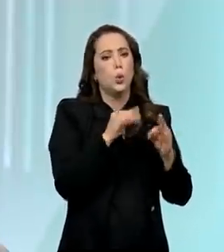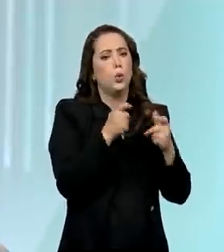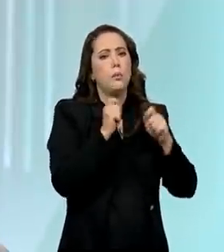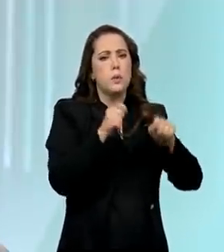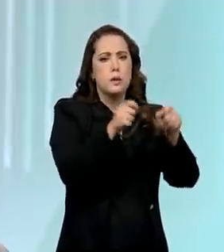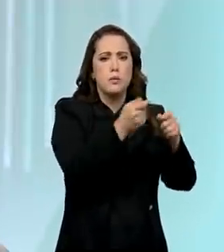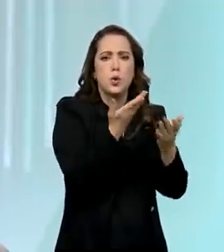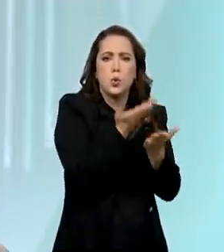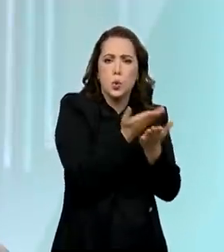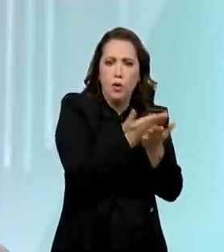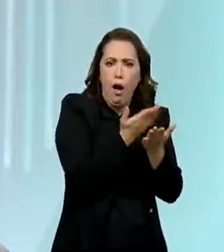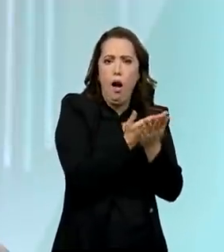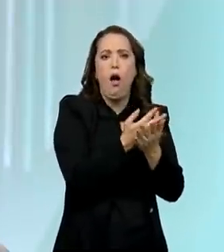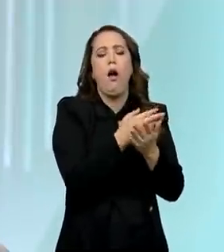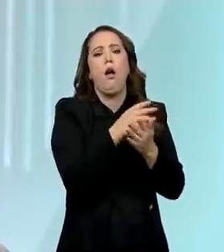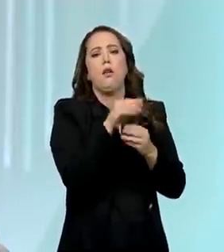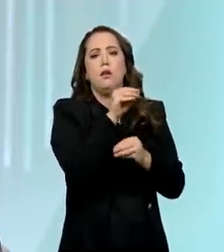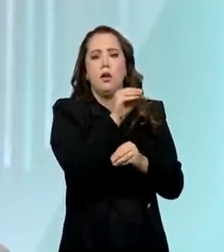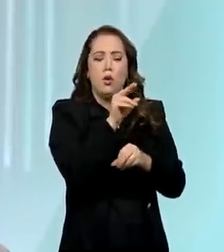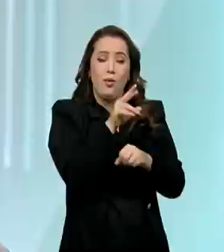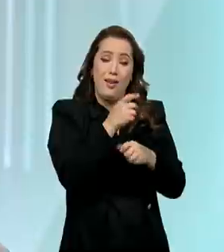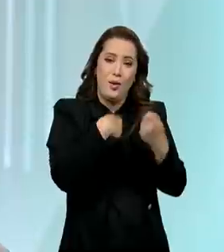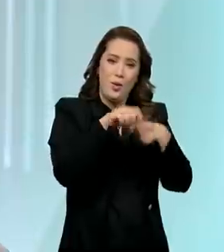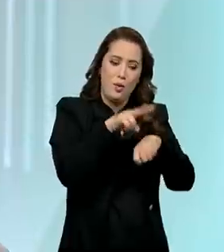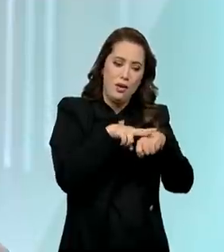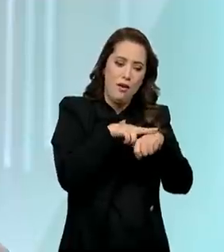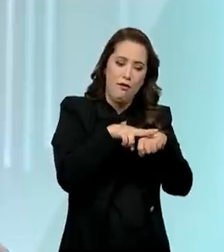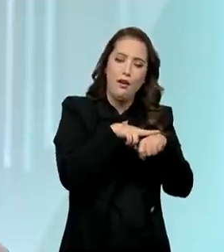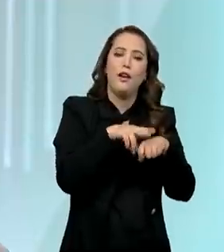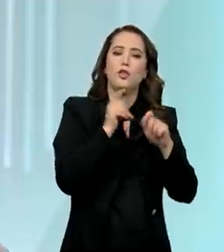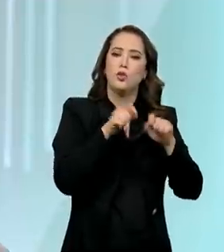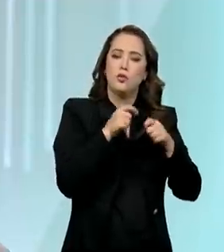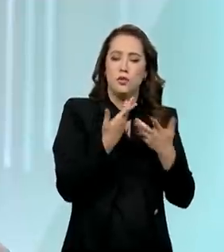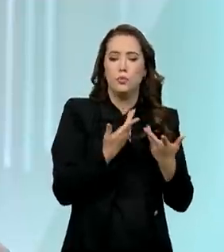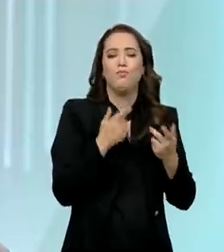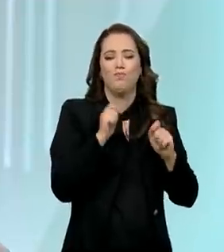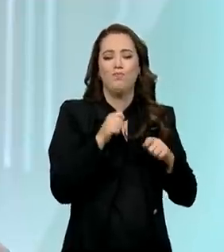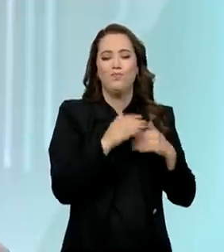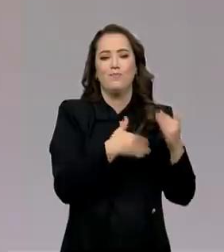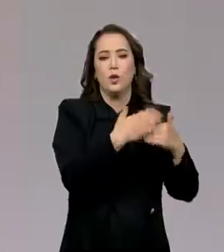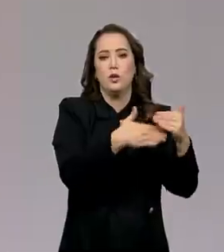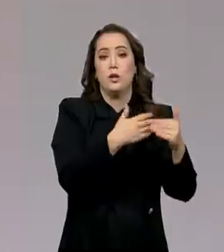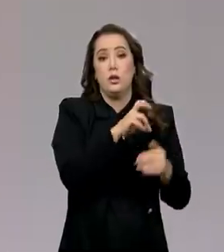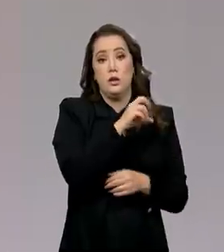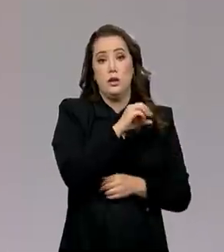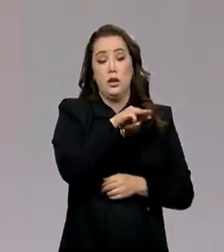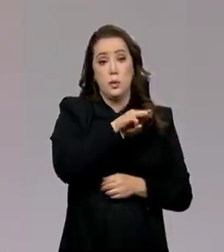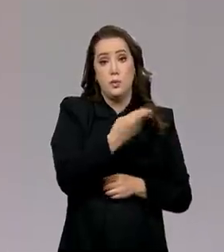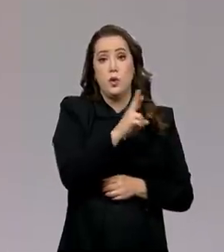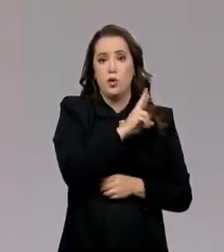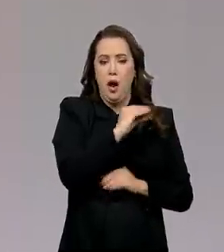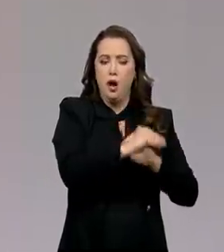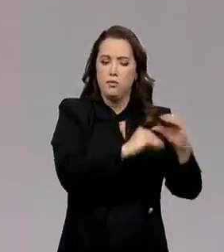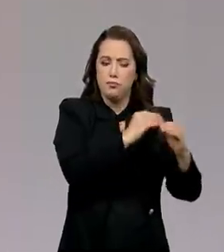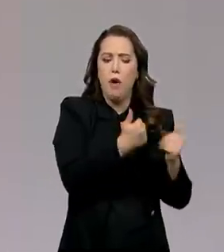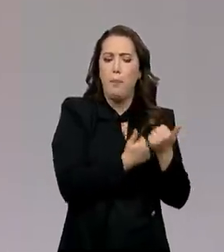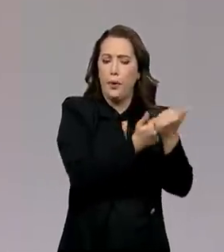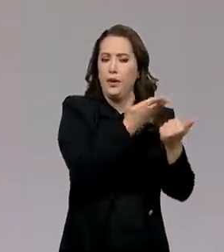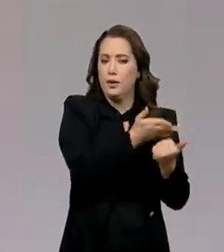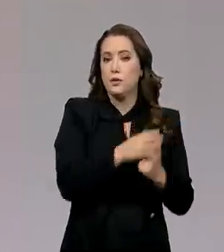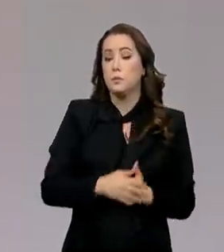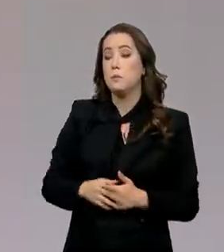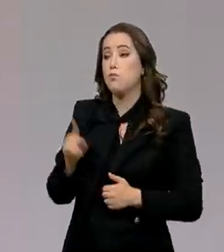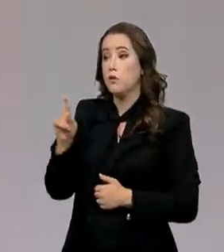pesquisa e 500 milhões de reais vai dar uma bela ajuda para tirar esse foguete aqui do chão no Brasil. E essa interlocução que o senhor teve lá na